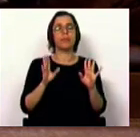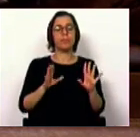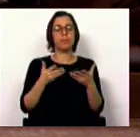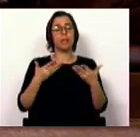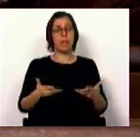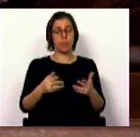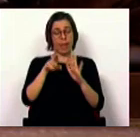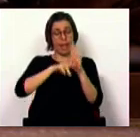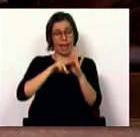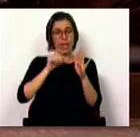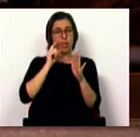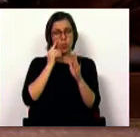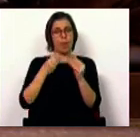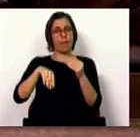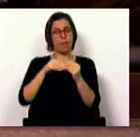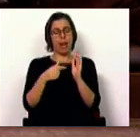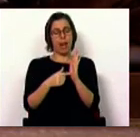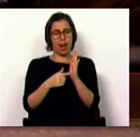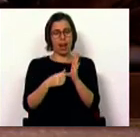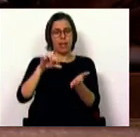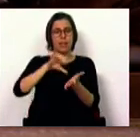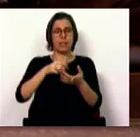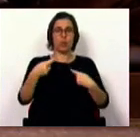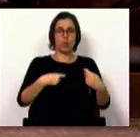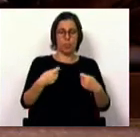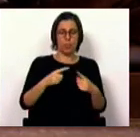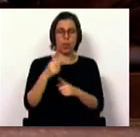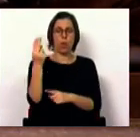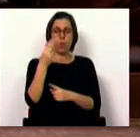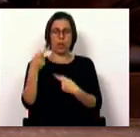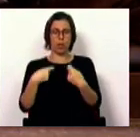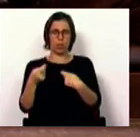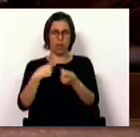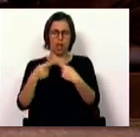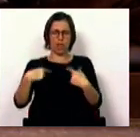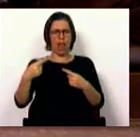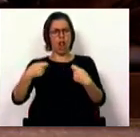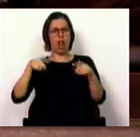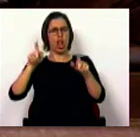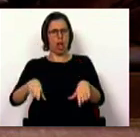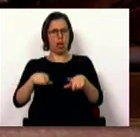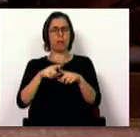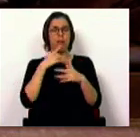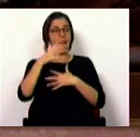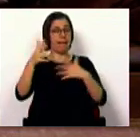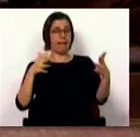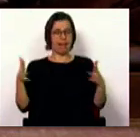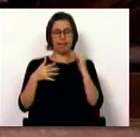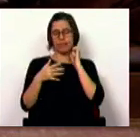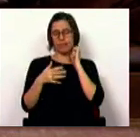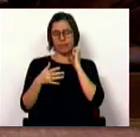atualizadas as regras de segurança em centros comerciais e unidades comerciais de grande dimensão.